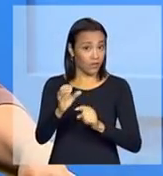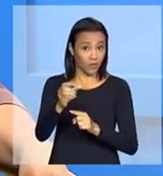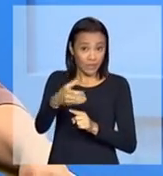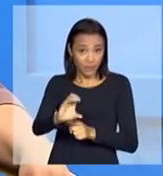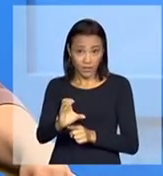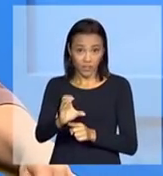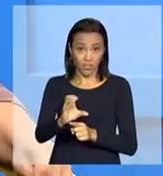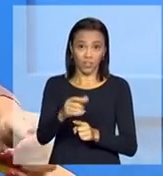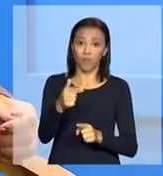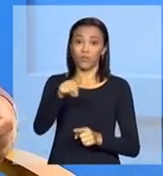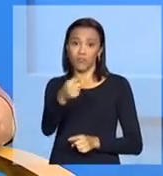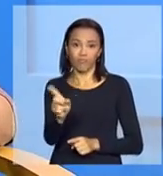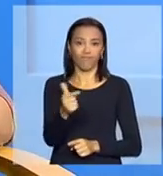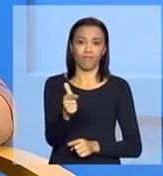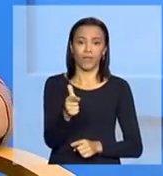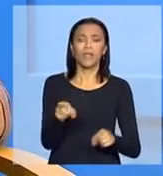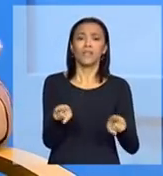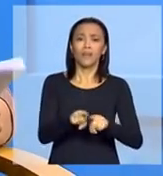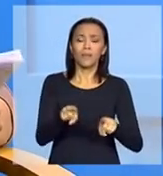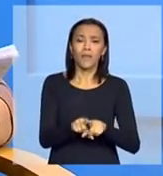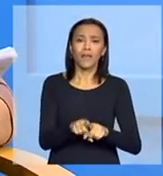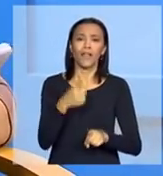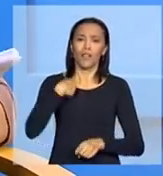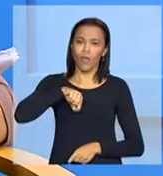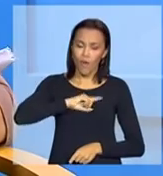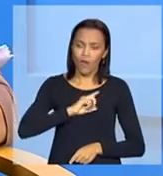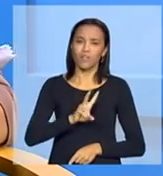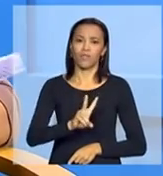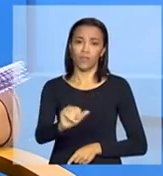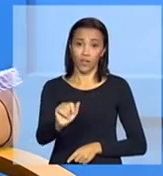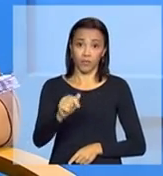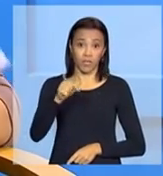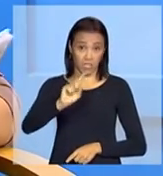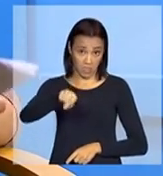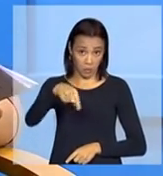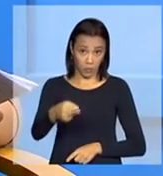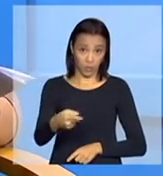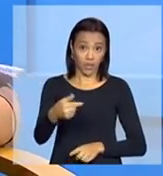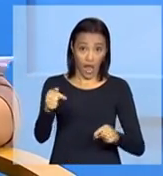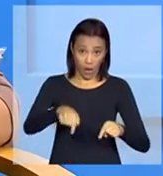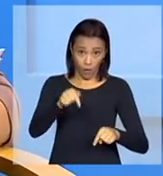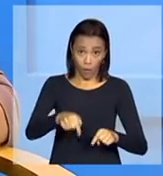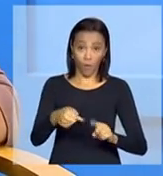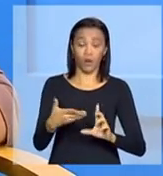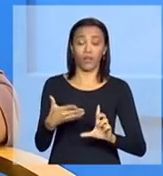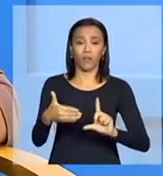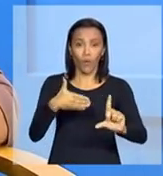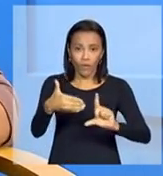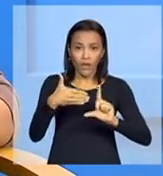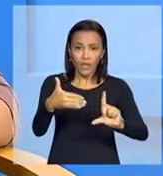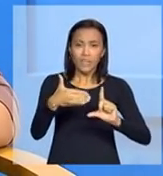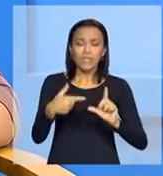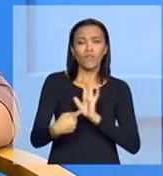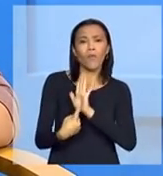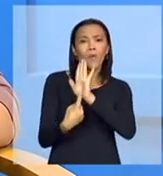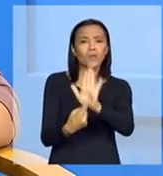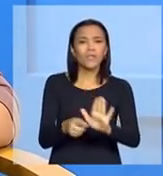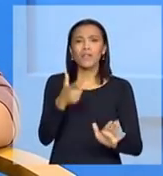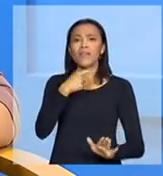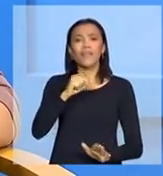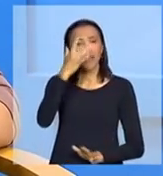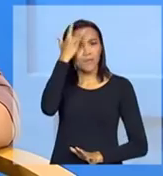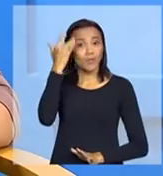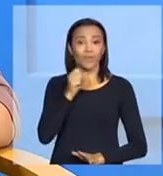e sem tio. Também, gente, nós vamos, nesse nosso bloco, eu vou começar apresentando os nossos